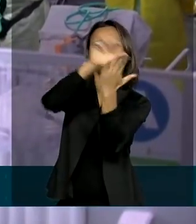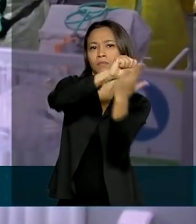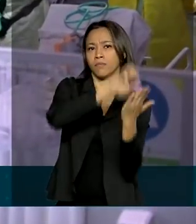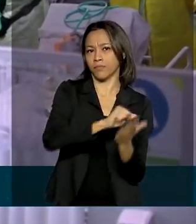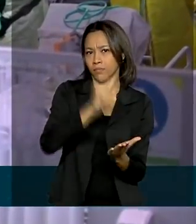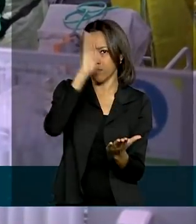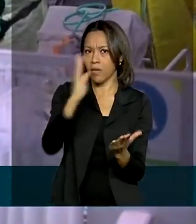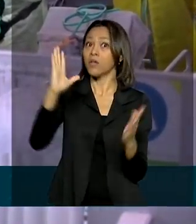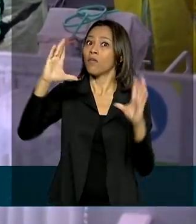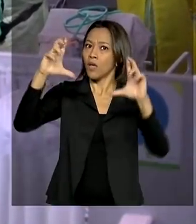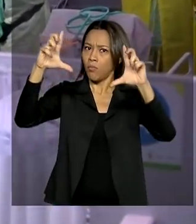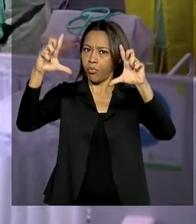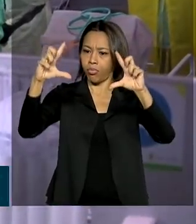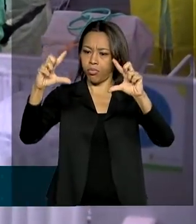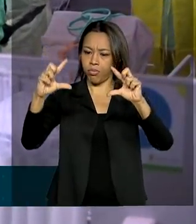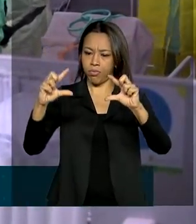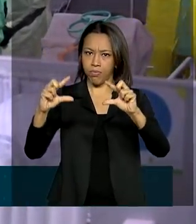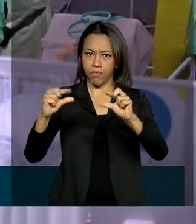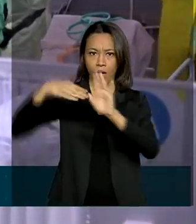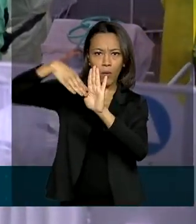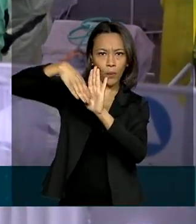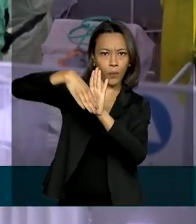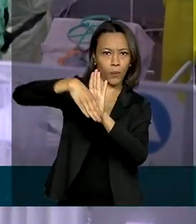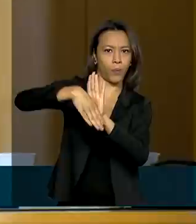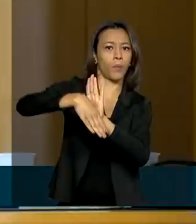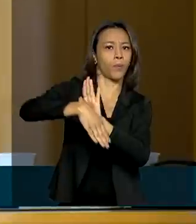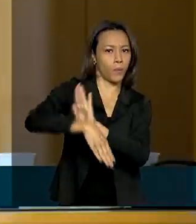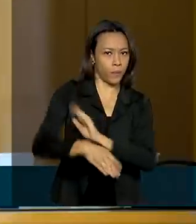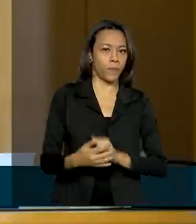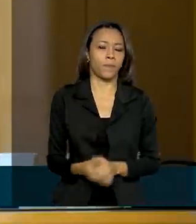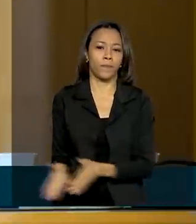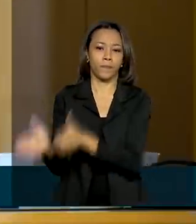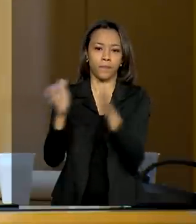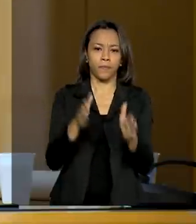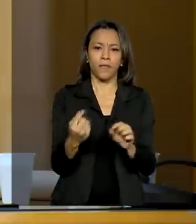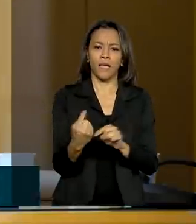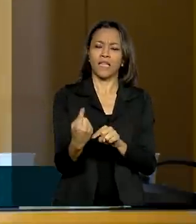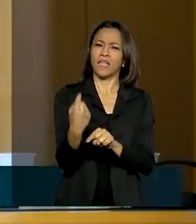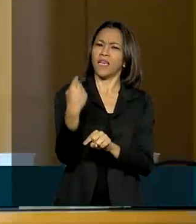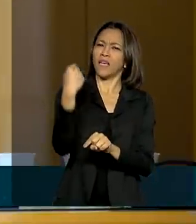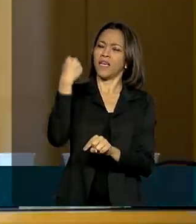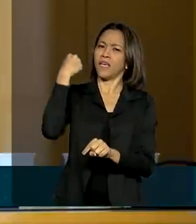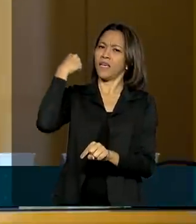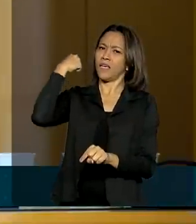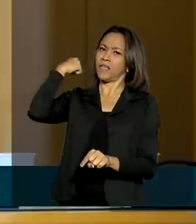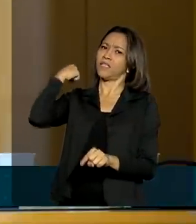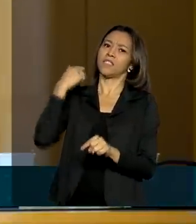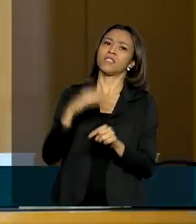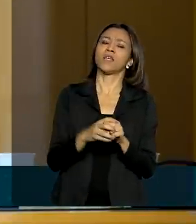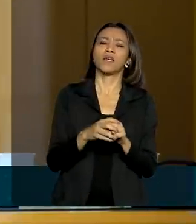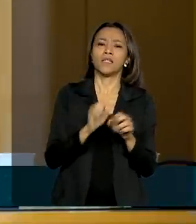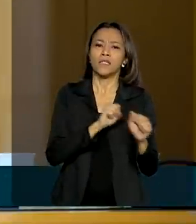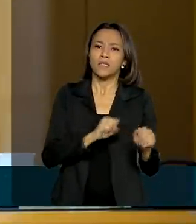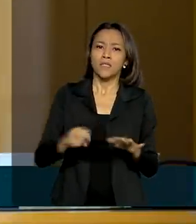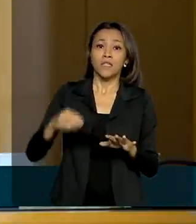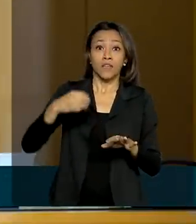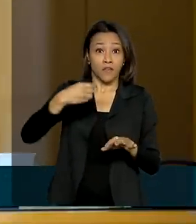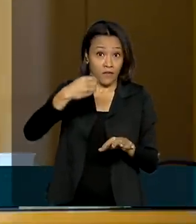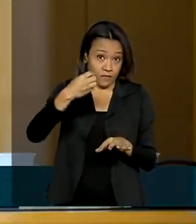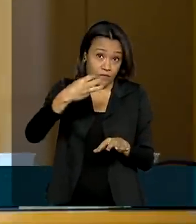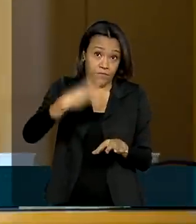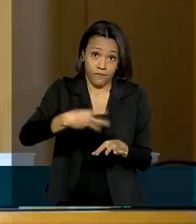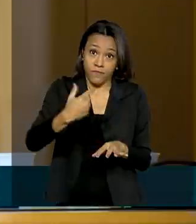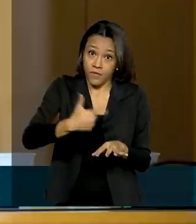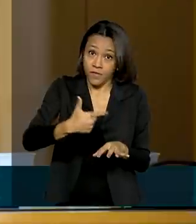vem caindo nas últimas semanas epidemiológicas. Desde a 22ª e 23ª semana, nós tínhamos um